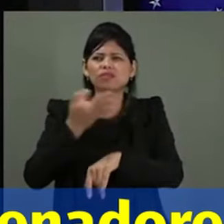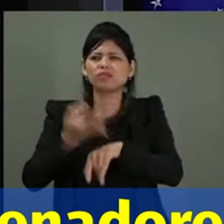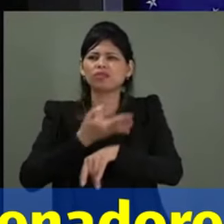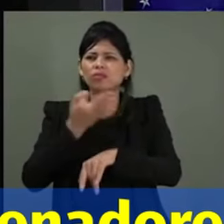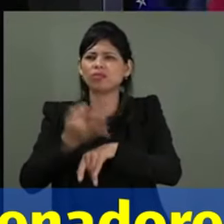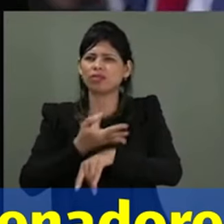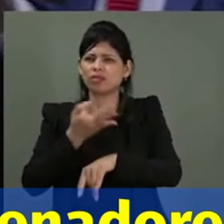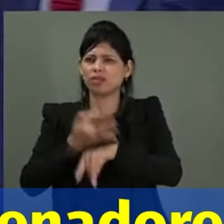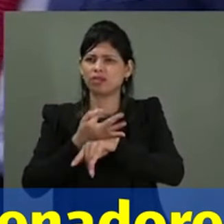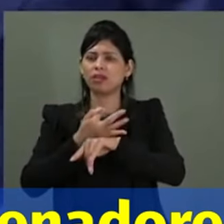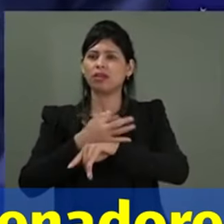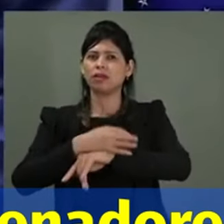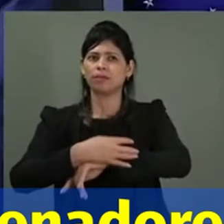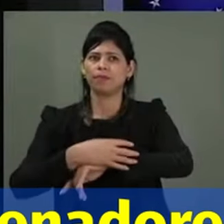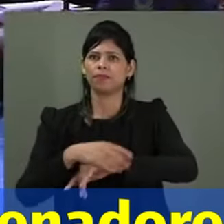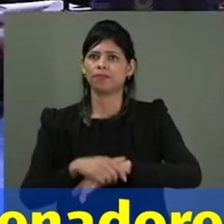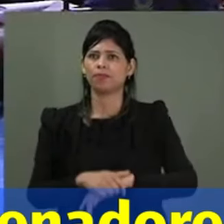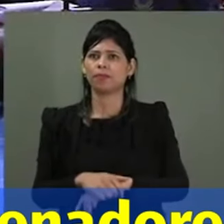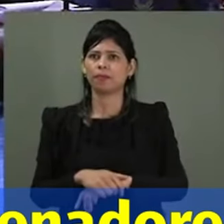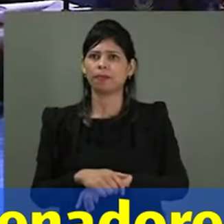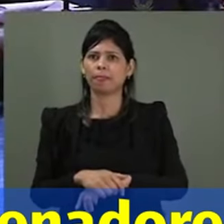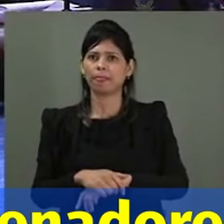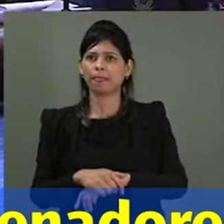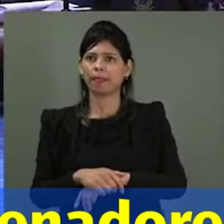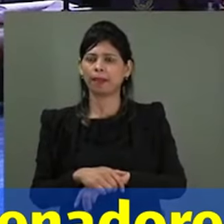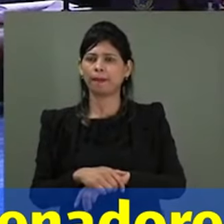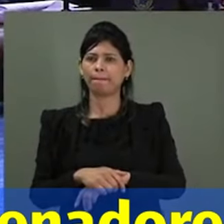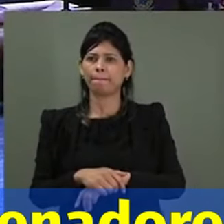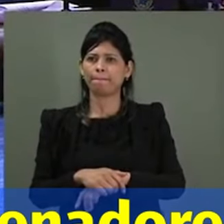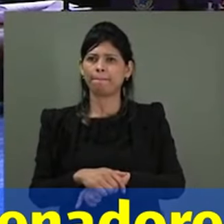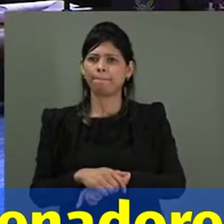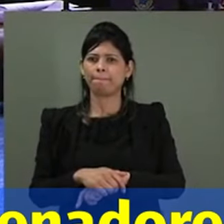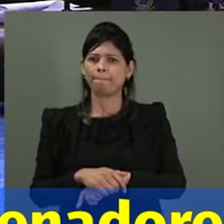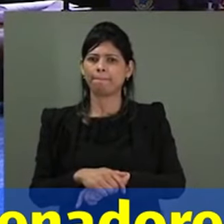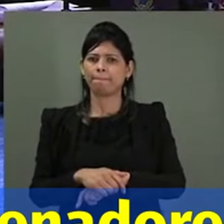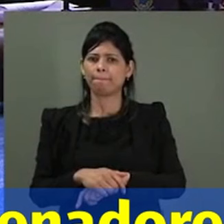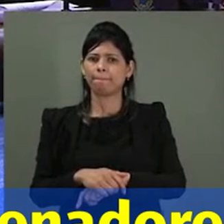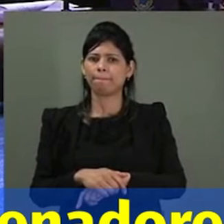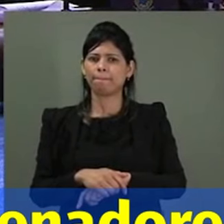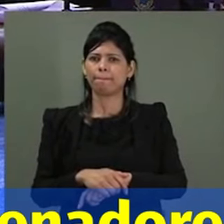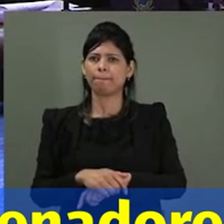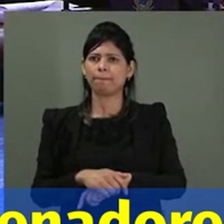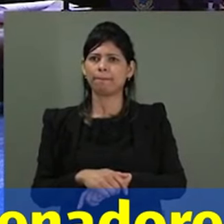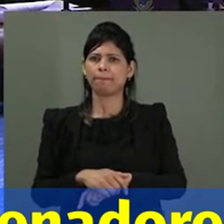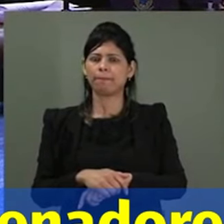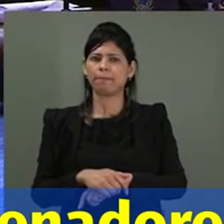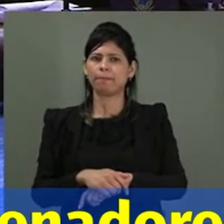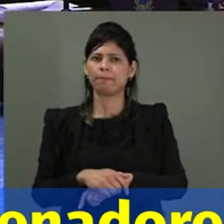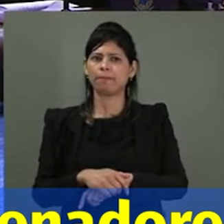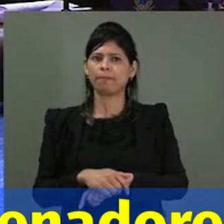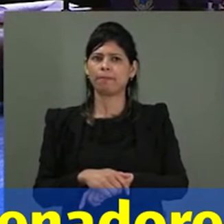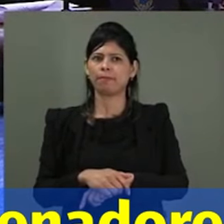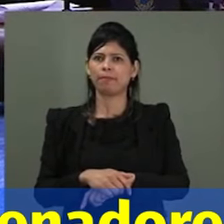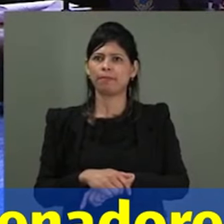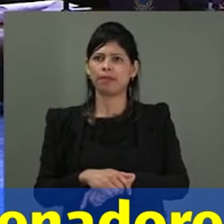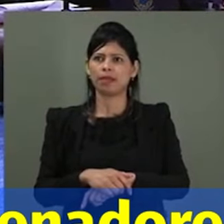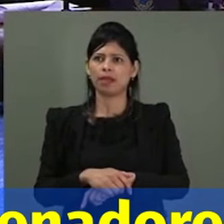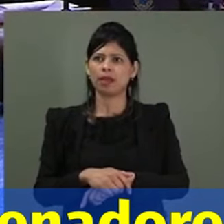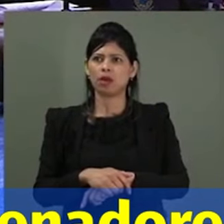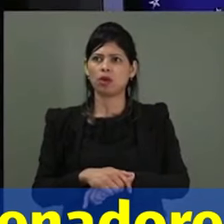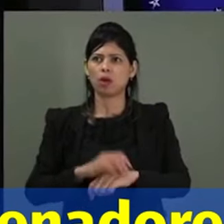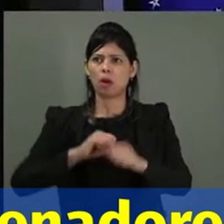Eu só vivo carregando a tornozeleira com medo de descarregar e eles vêm aqui me prender de novo. Minhas contas foram travadas.